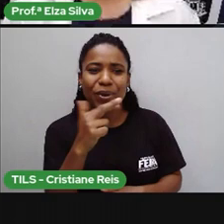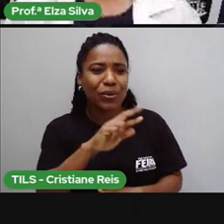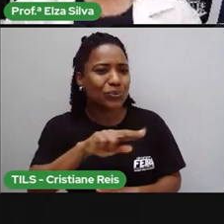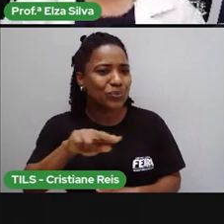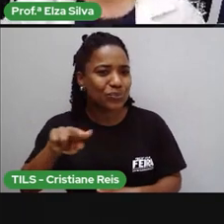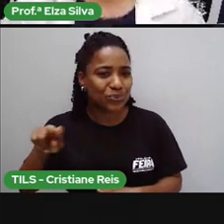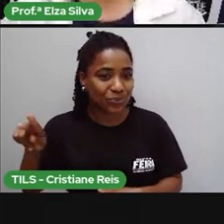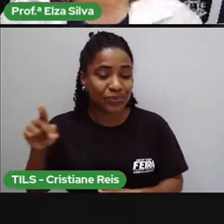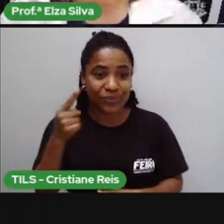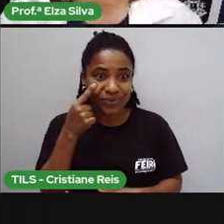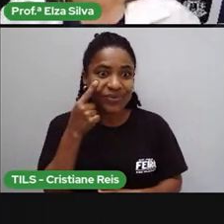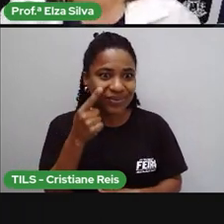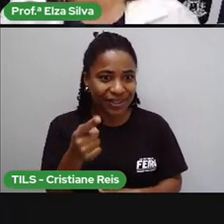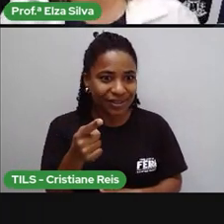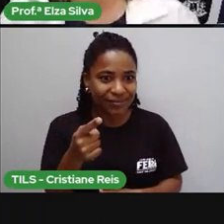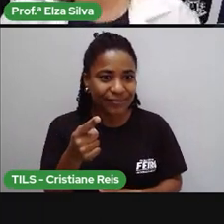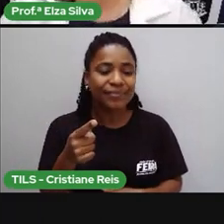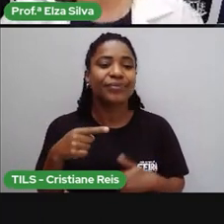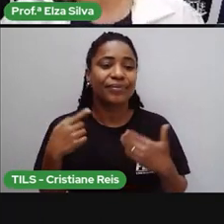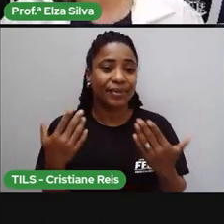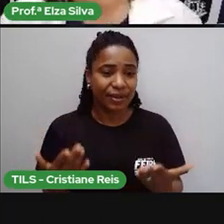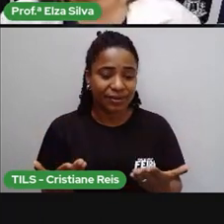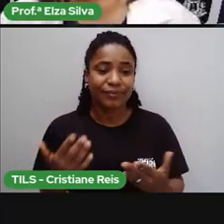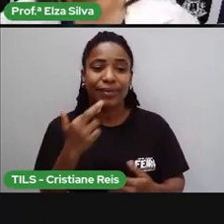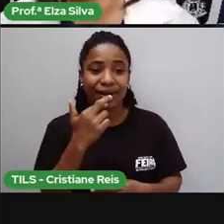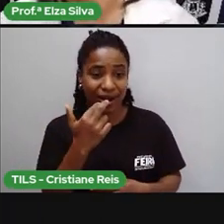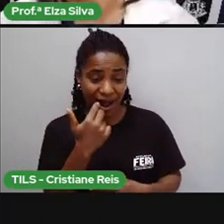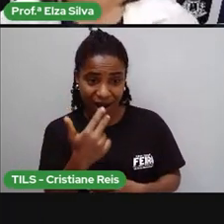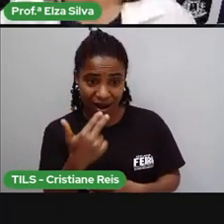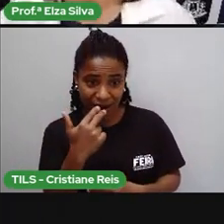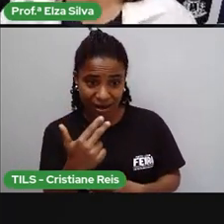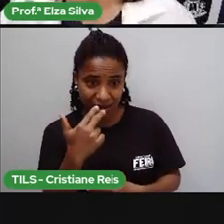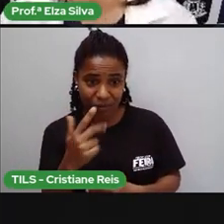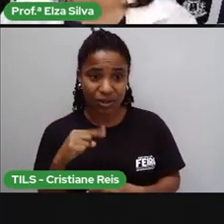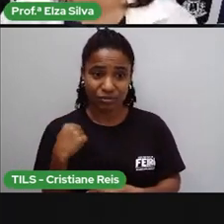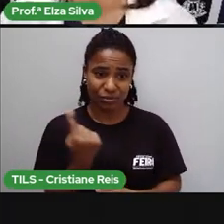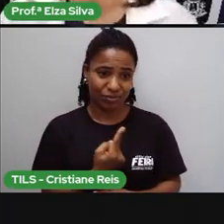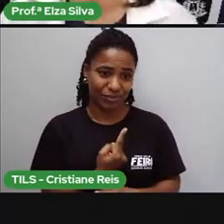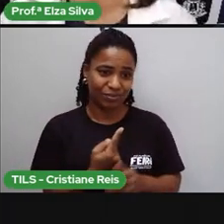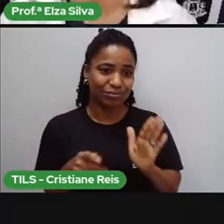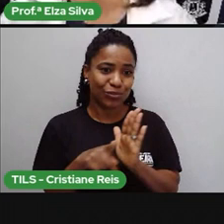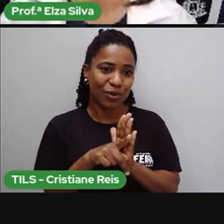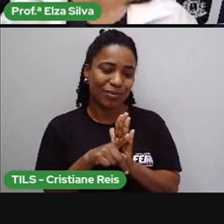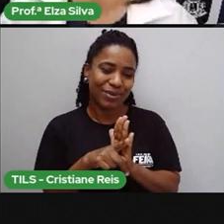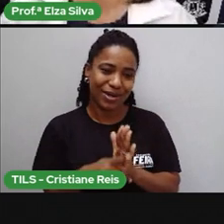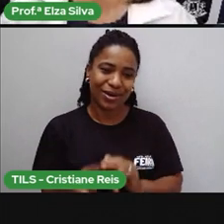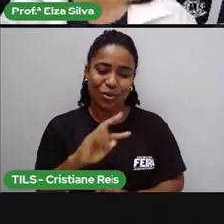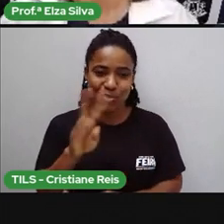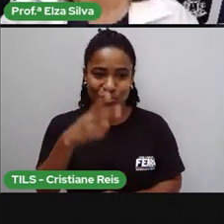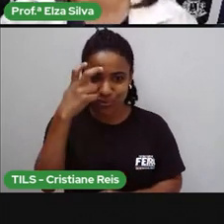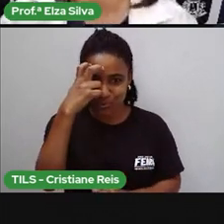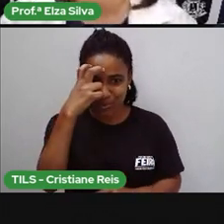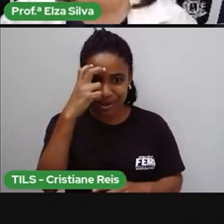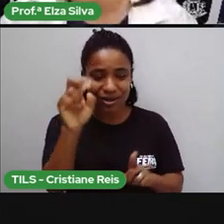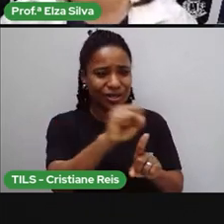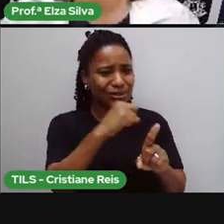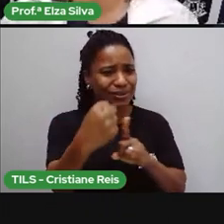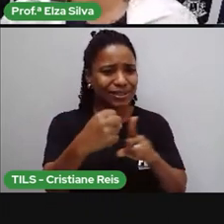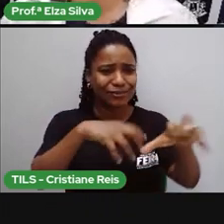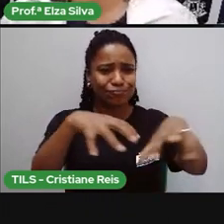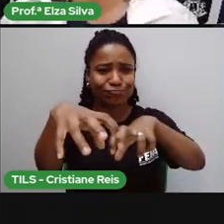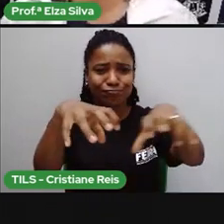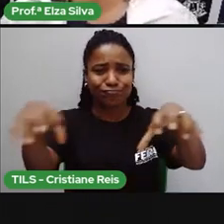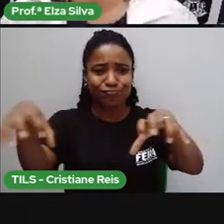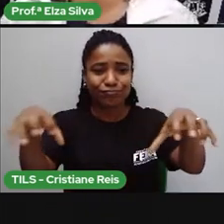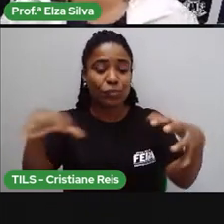A língua que falamos é um dos elementos culturais que diferencia as sociedades espalhadas pelo